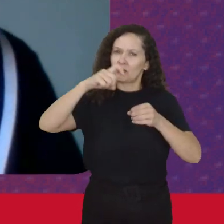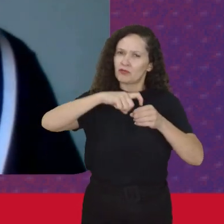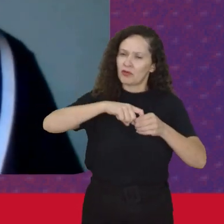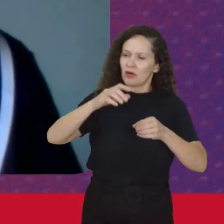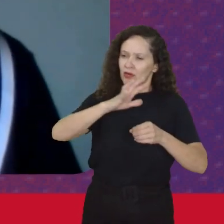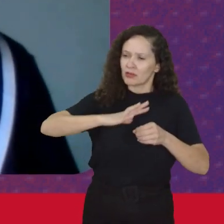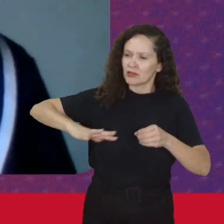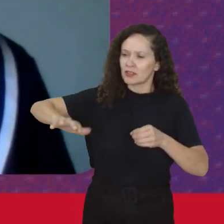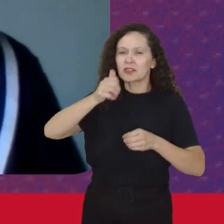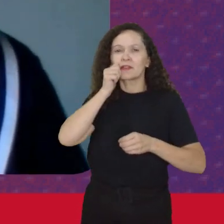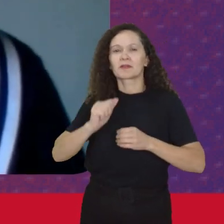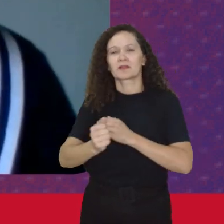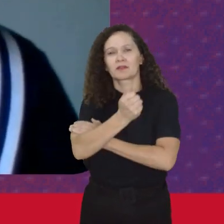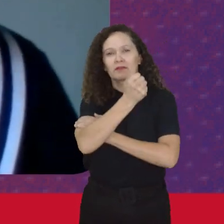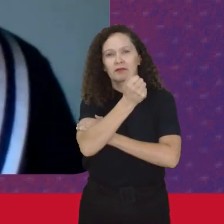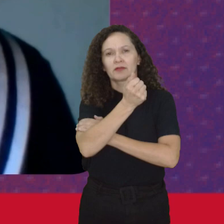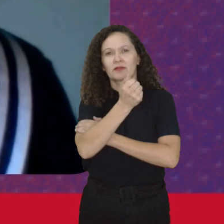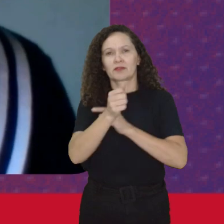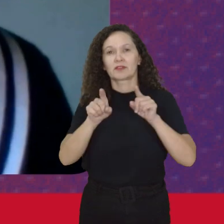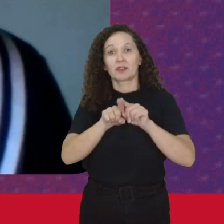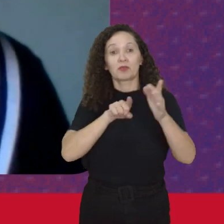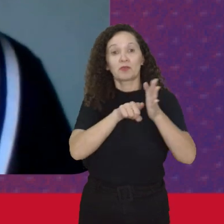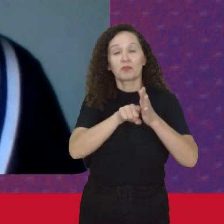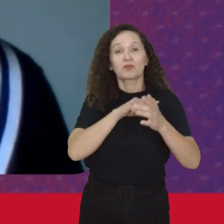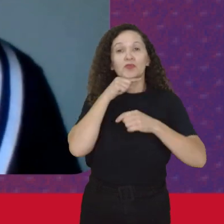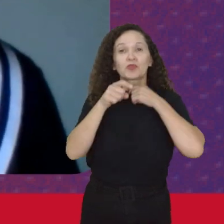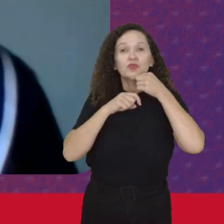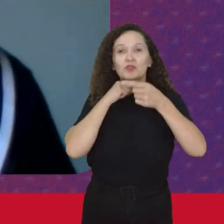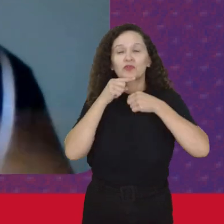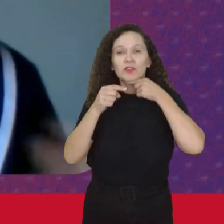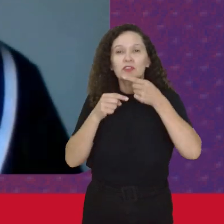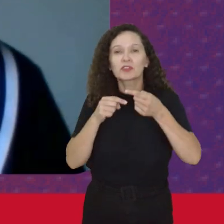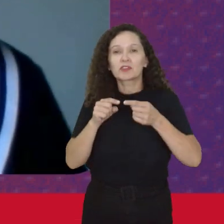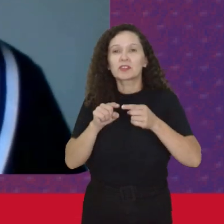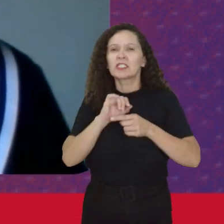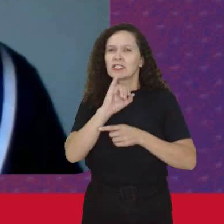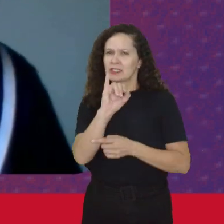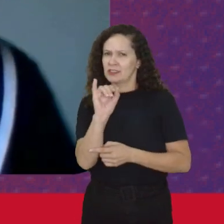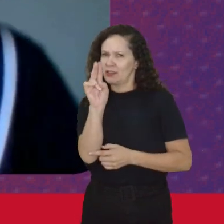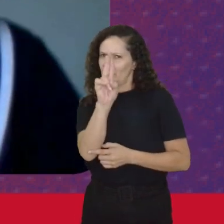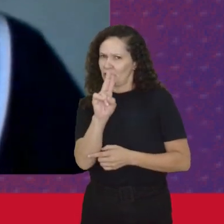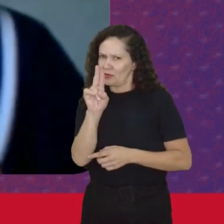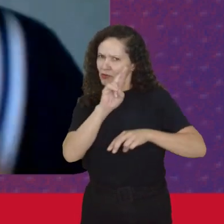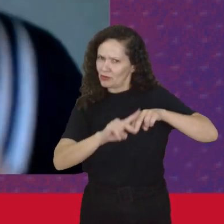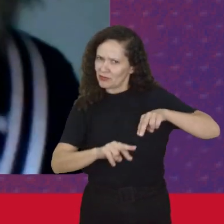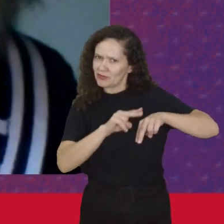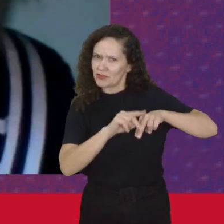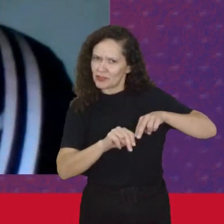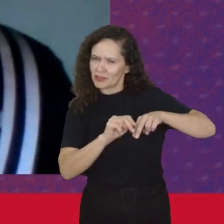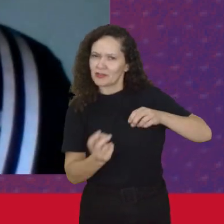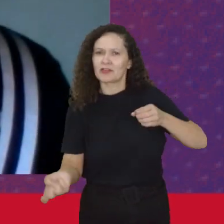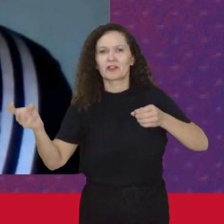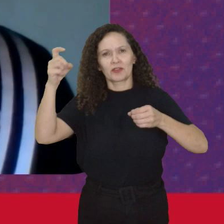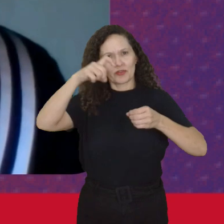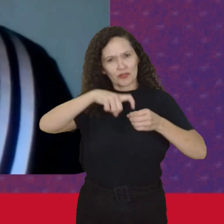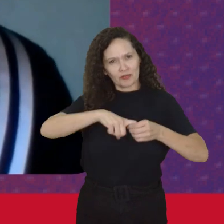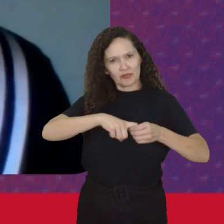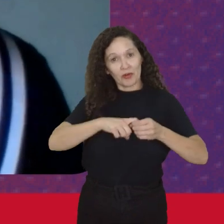De setores Do feminismo E inclusive Questionando Essa utilização Do gênero A gente recoloca O